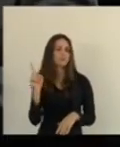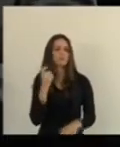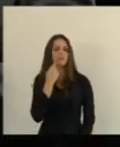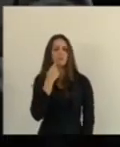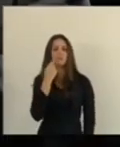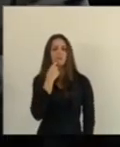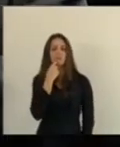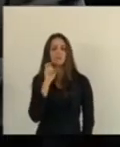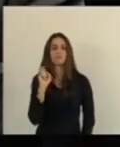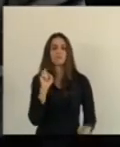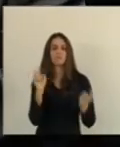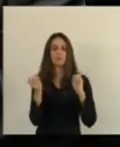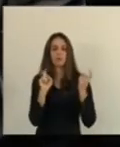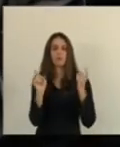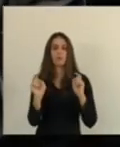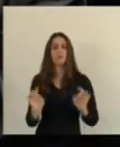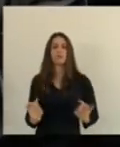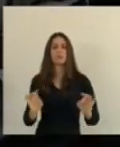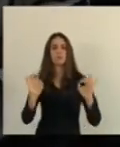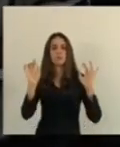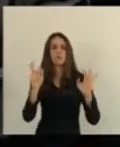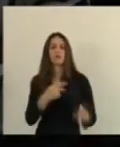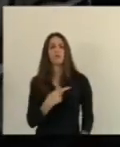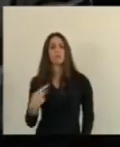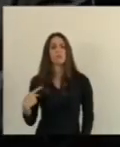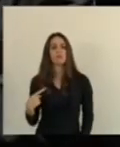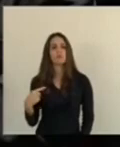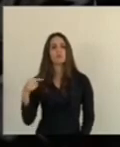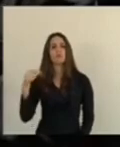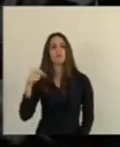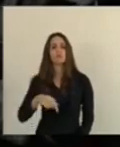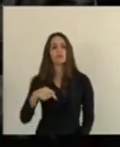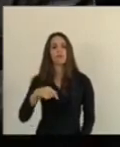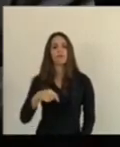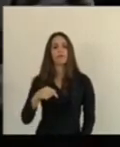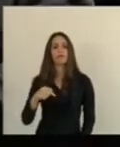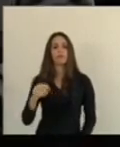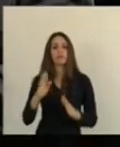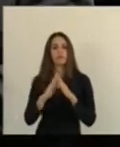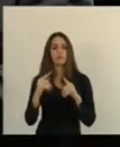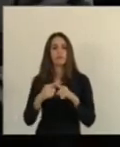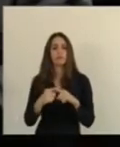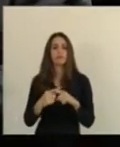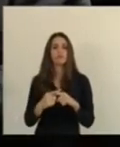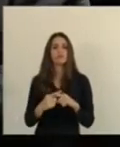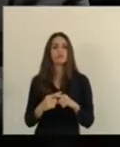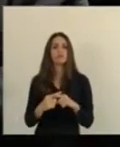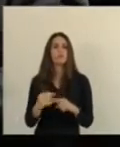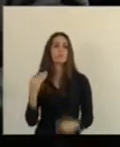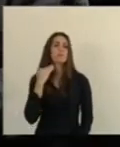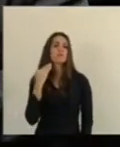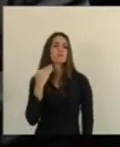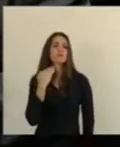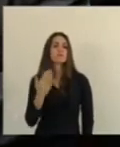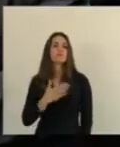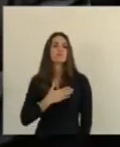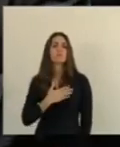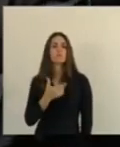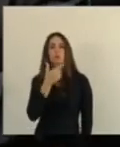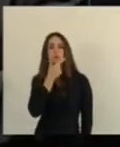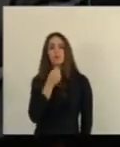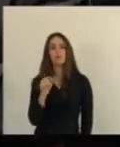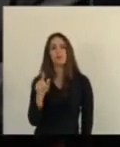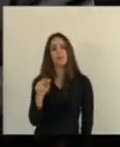-feira, onde foram homenageados pastores batistas do Estado do Espírito Santo. Dentre eles, o meu irmão, o pastor Derli